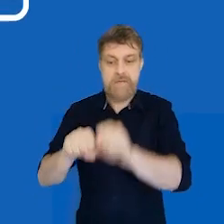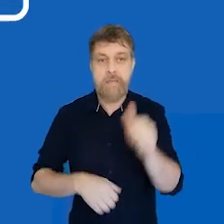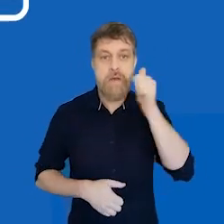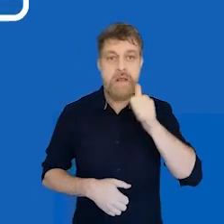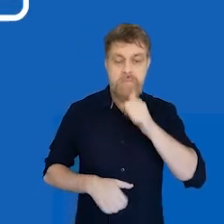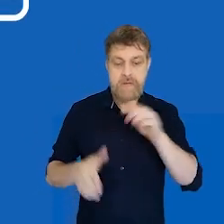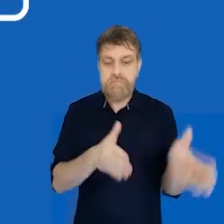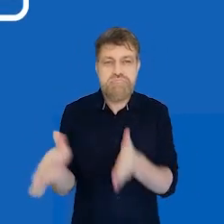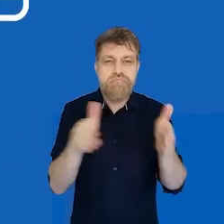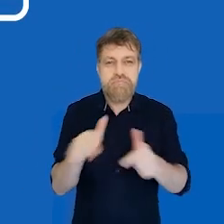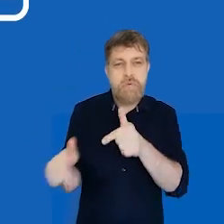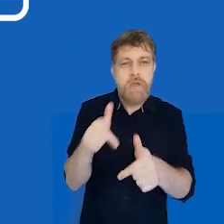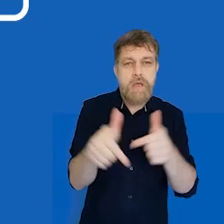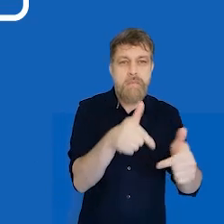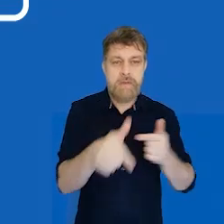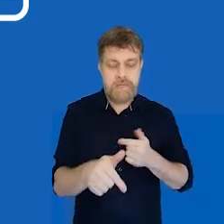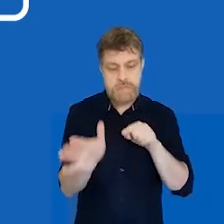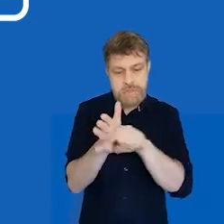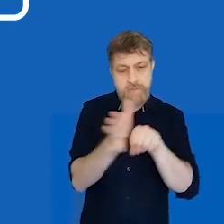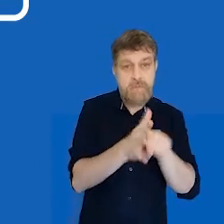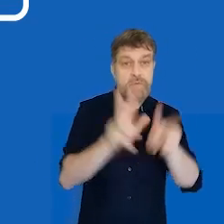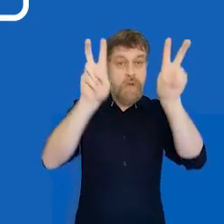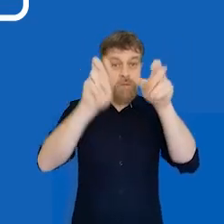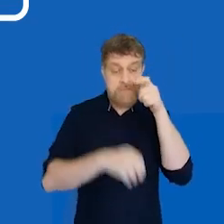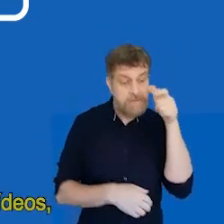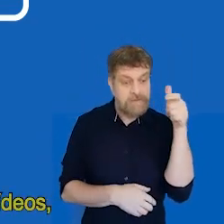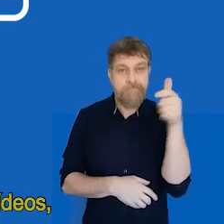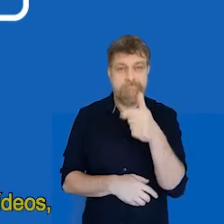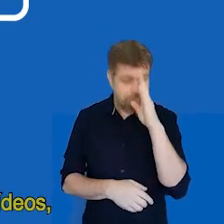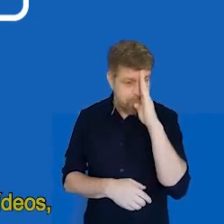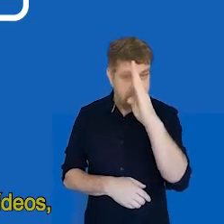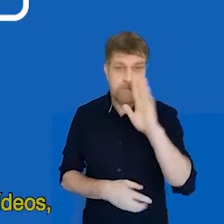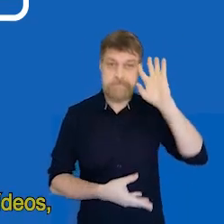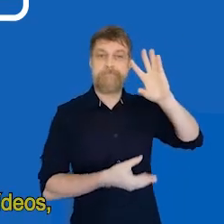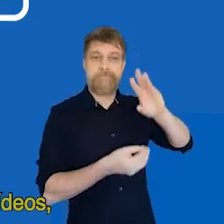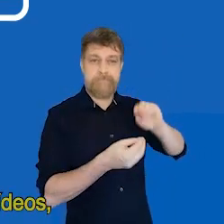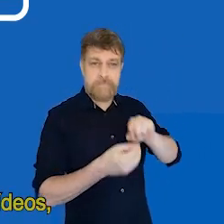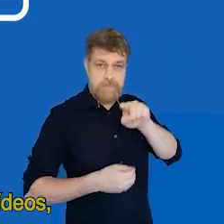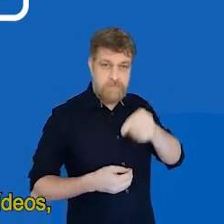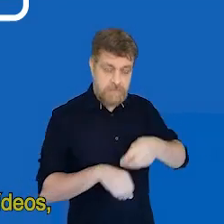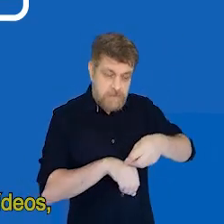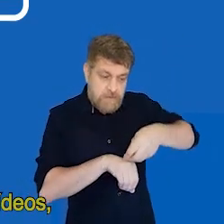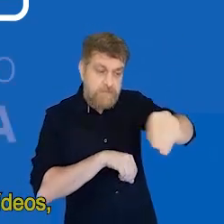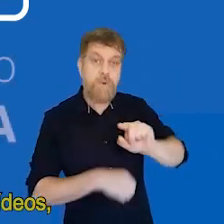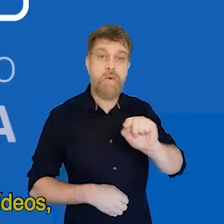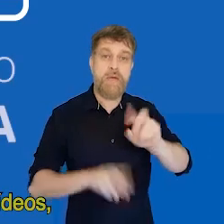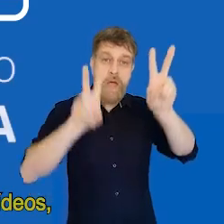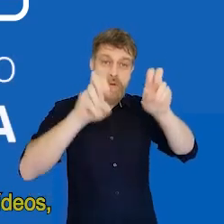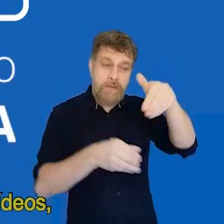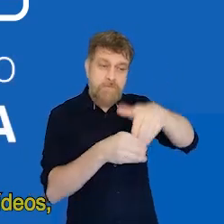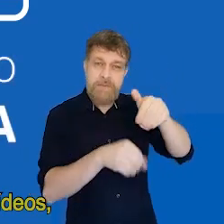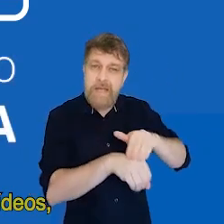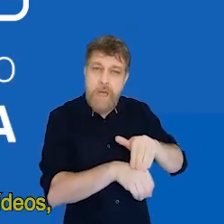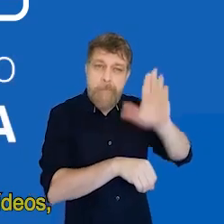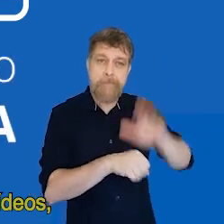de operação, e fez uma votação do tema que seria de maior interesse para vocês. O resultado, vocês devem ter recebido, foi que o tema mais votado